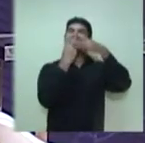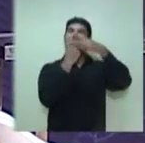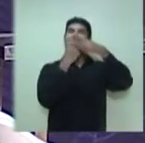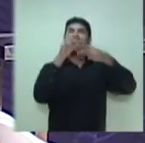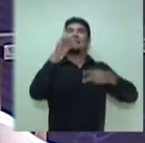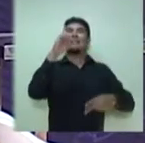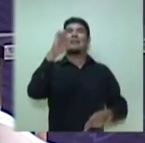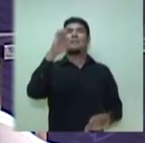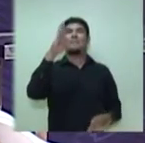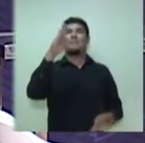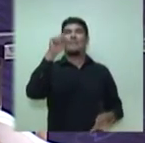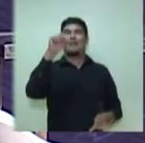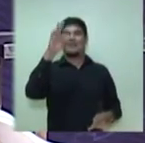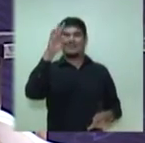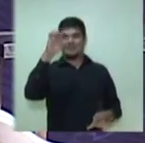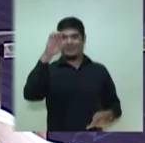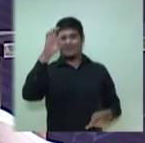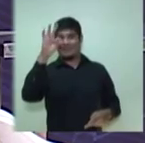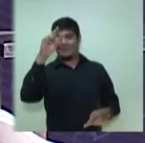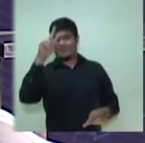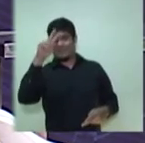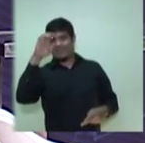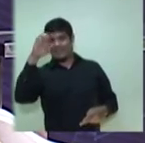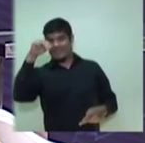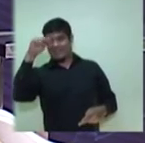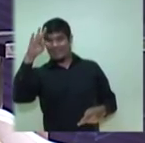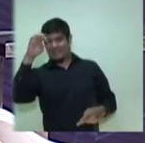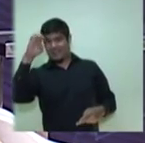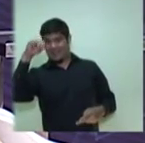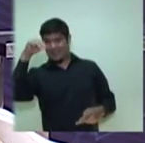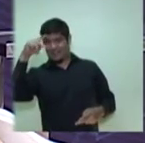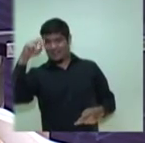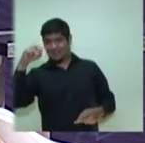debateTVemTempo. Se o senhor tem dessa caixinha, eleitor aqui, por favor.